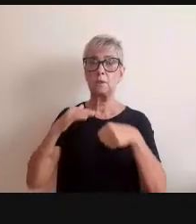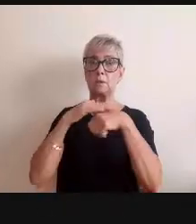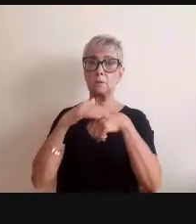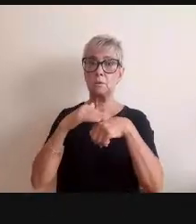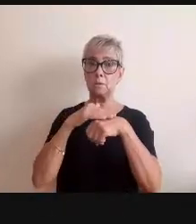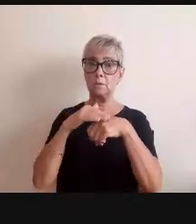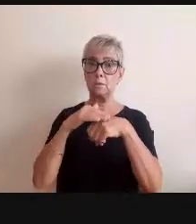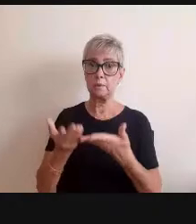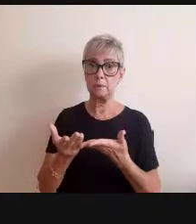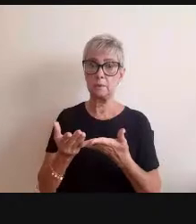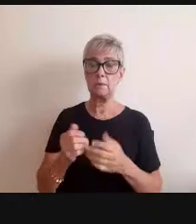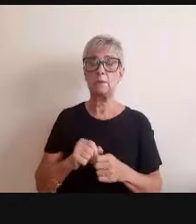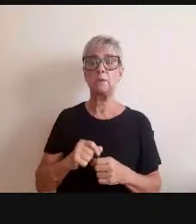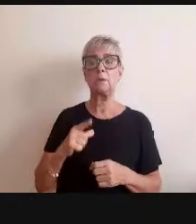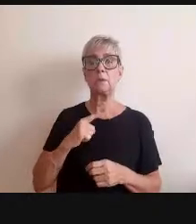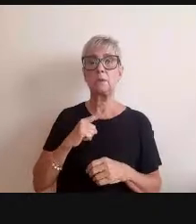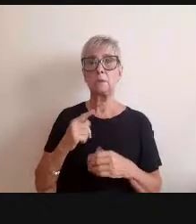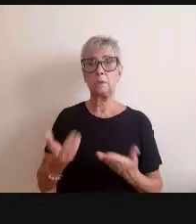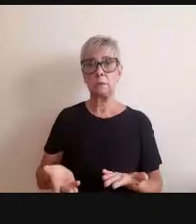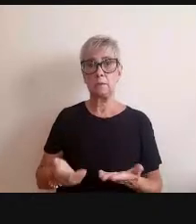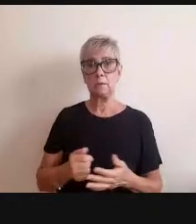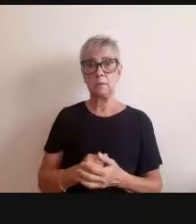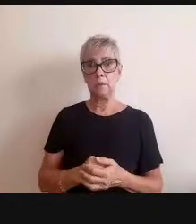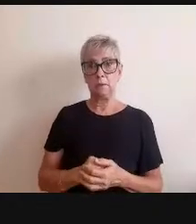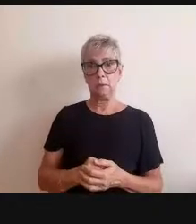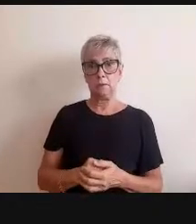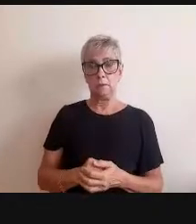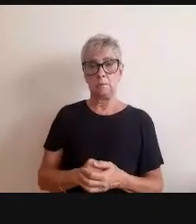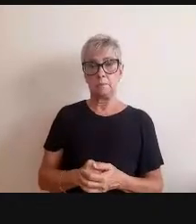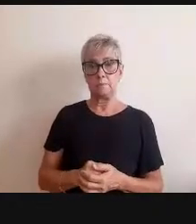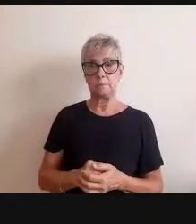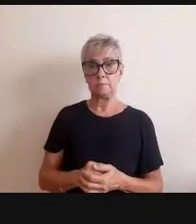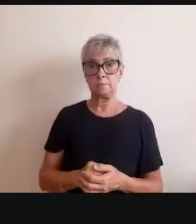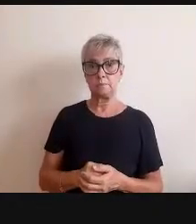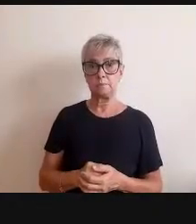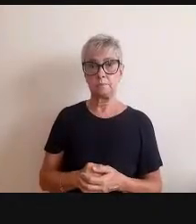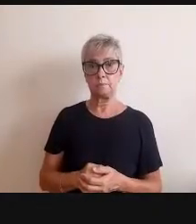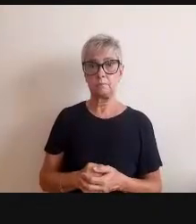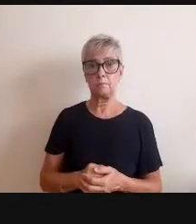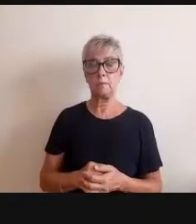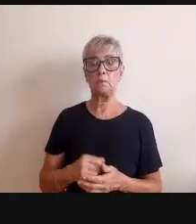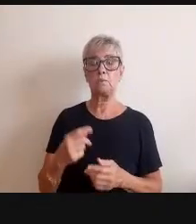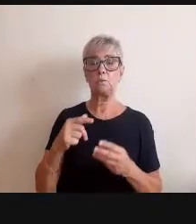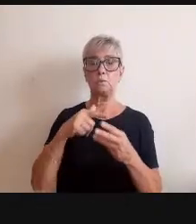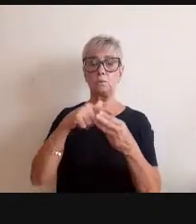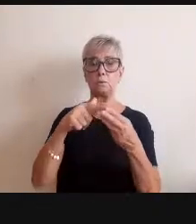nós vamos tecer aqui entre os três participantes.